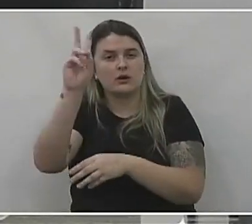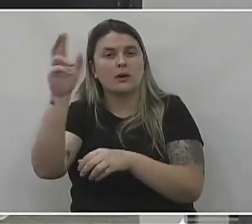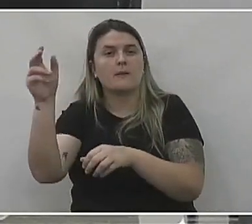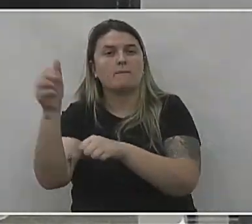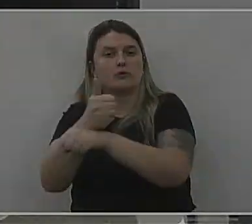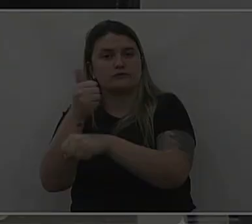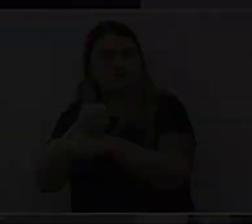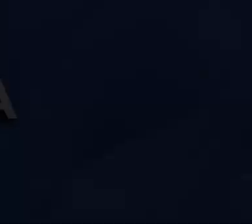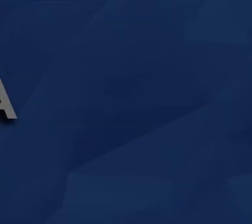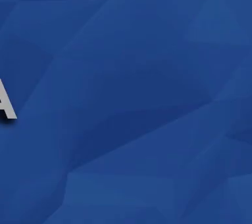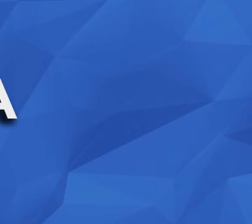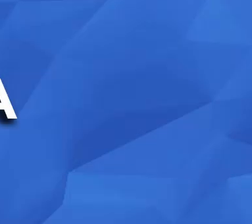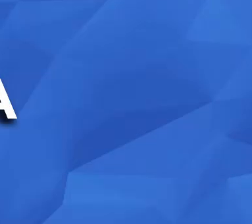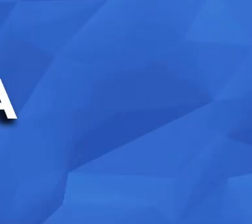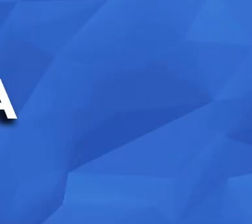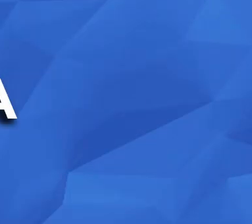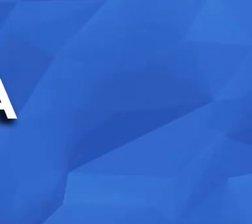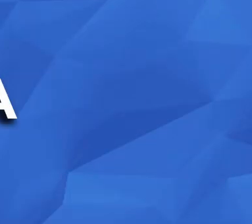dessa área